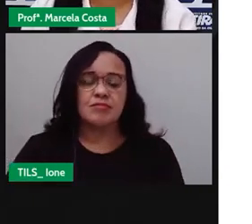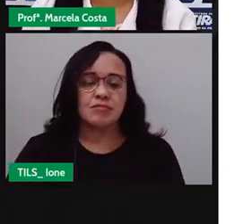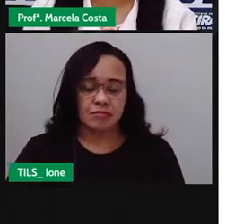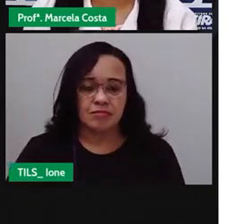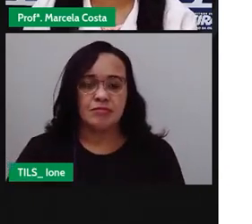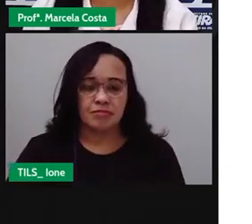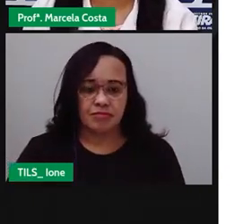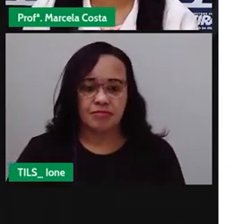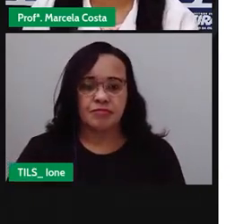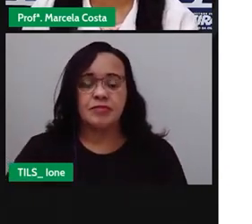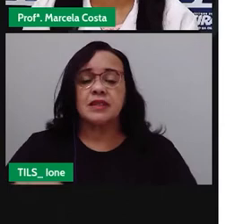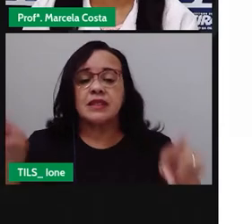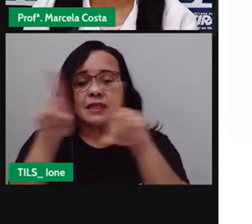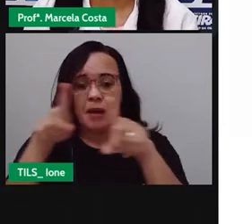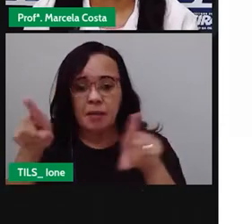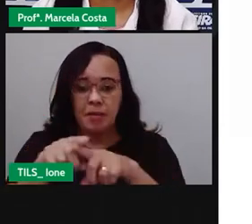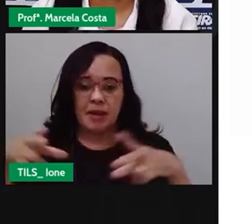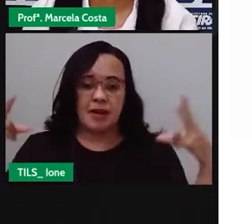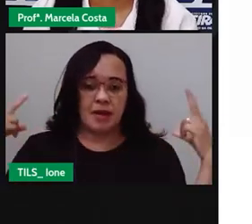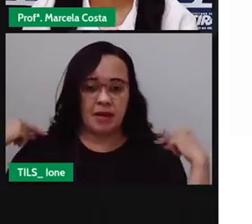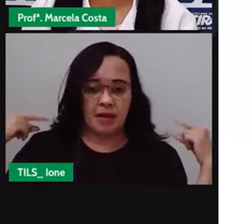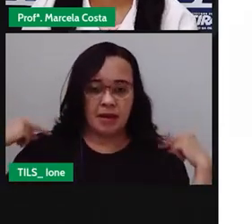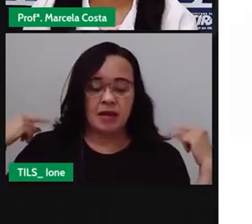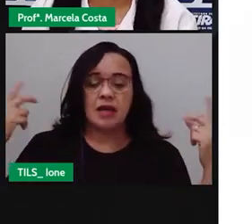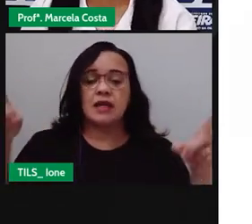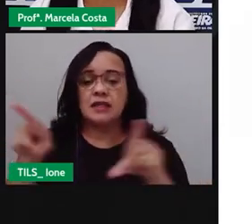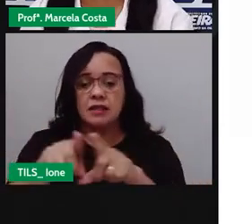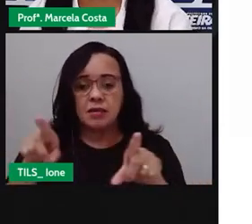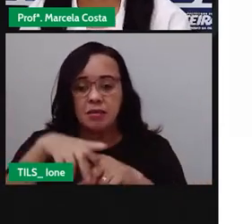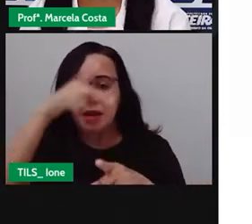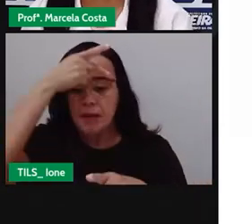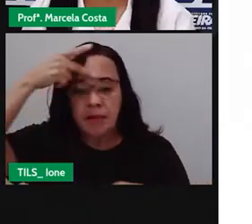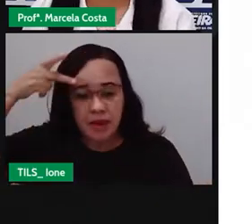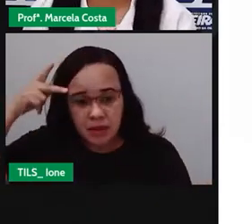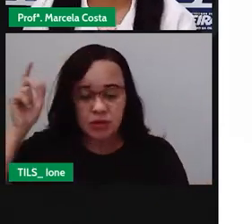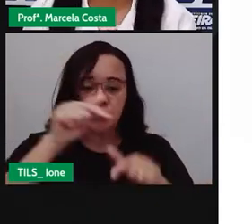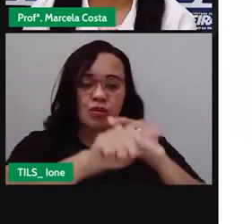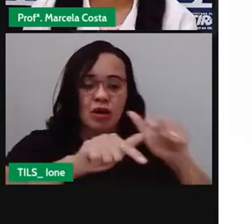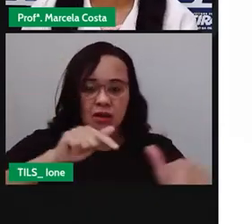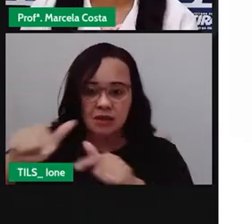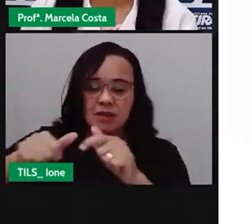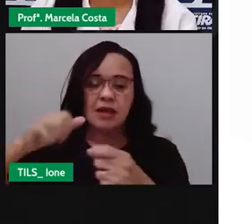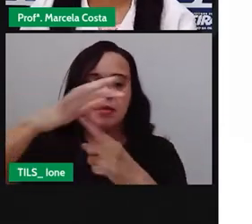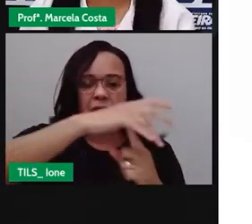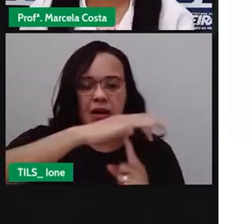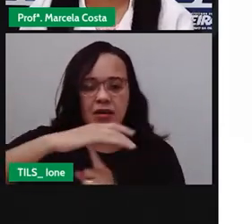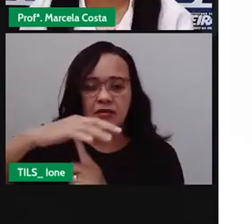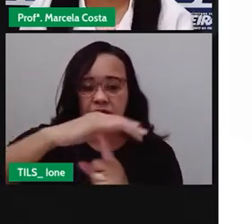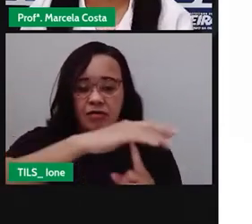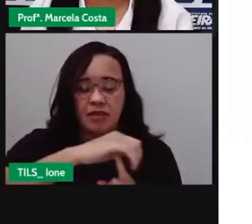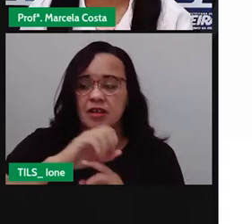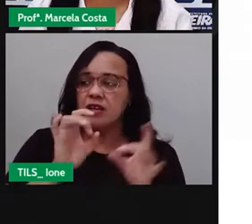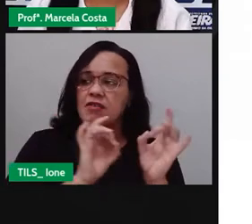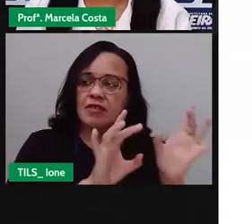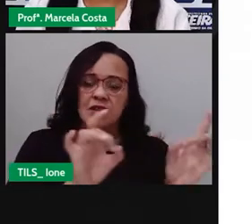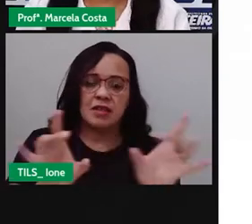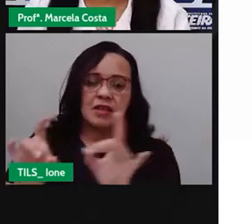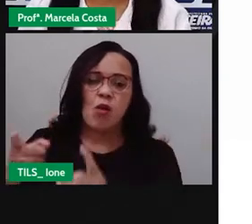pessoas ali que trabalham trabalham com feirantes, vendendo balas nas ruas, vendendo